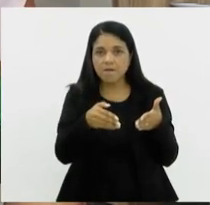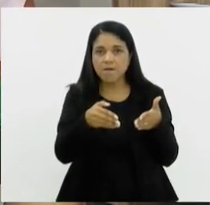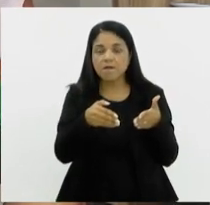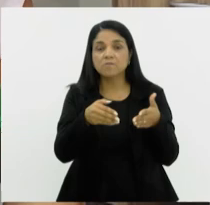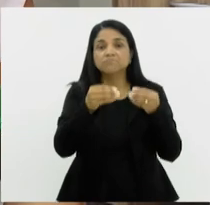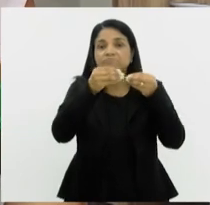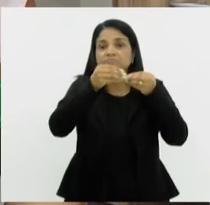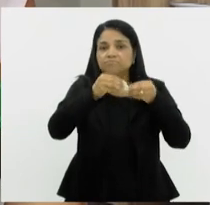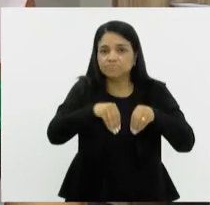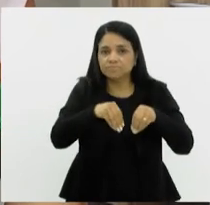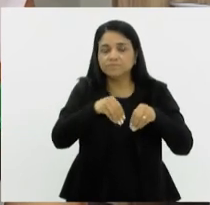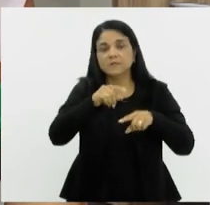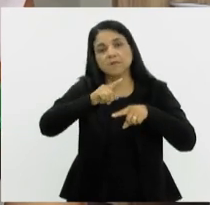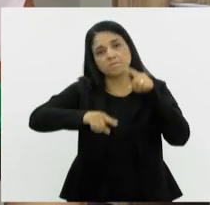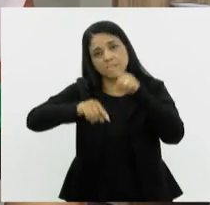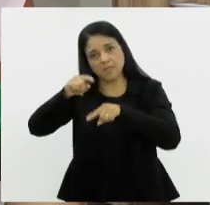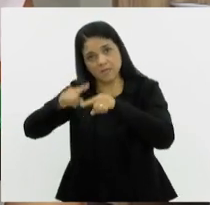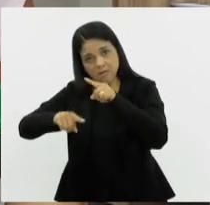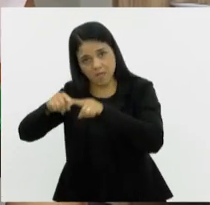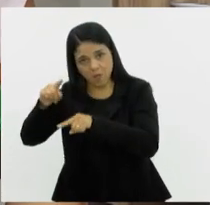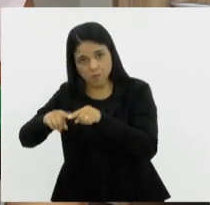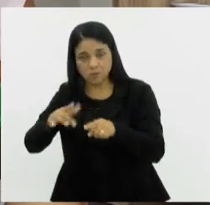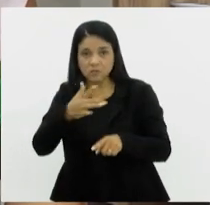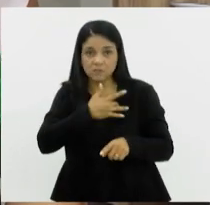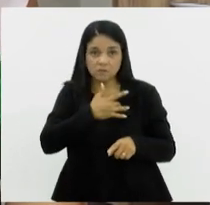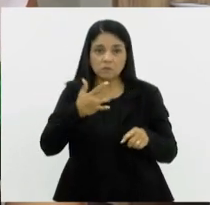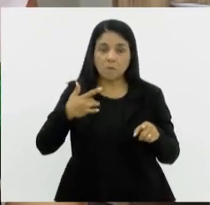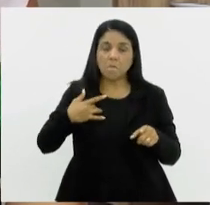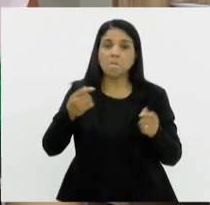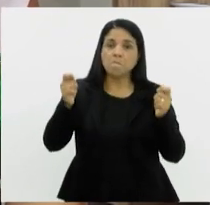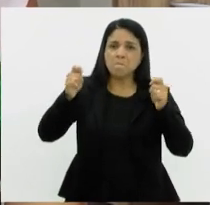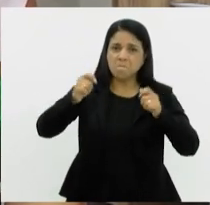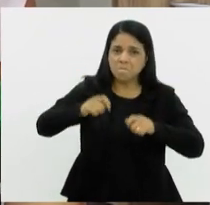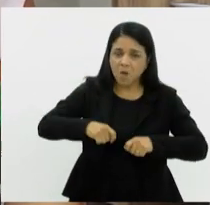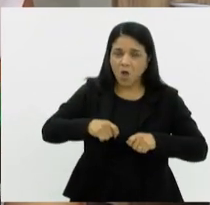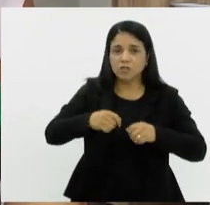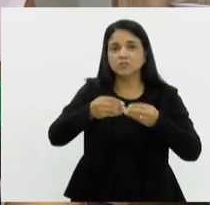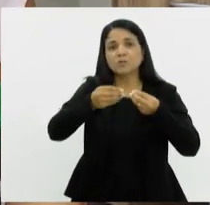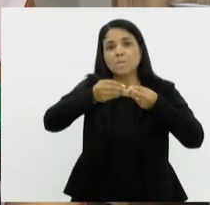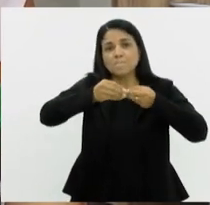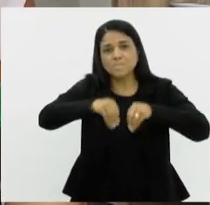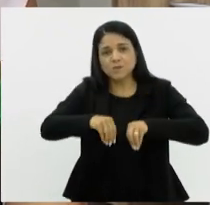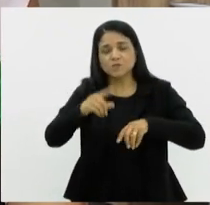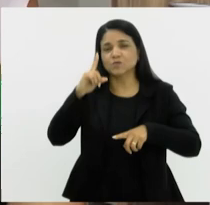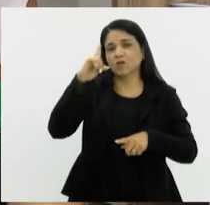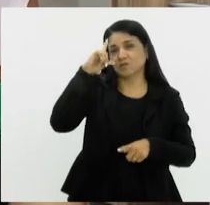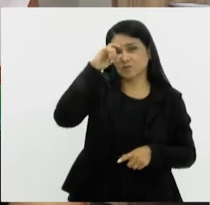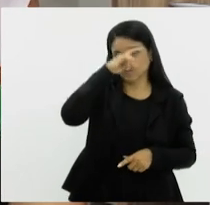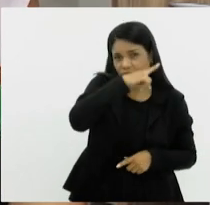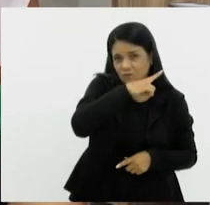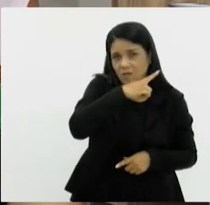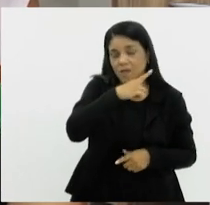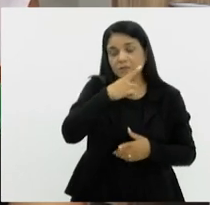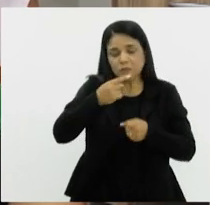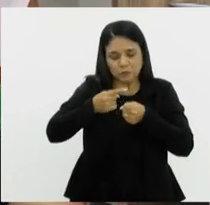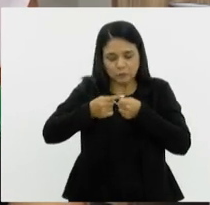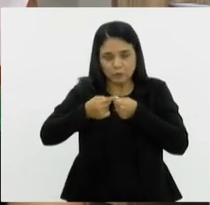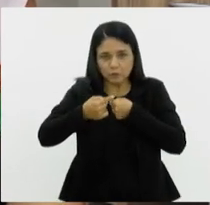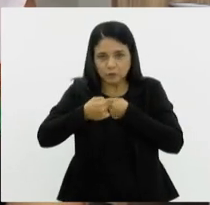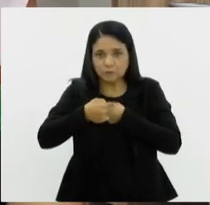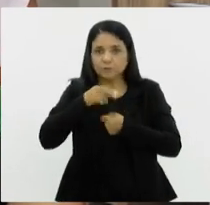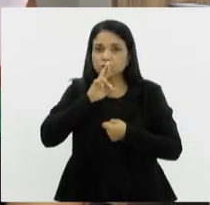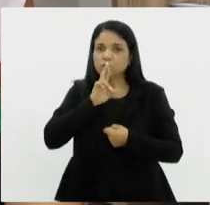os danos em equipamentos de saúde, que pode refletir numa dificuldade no município em